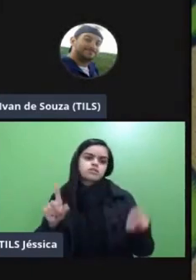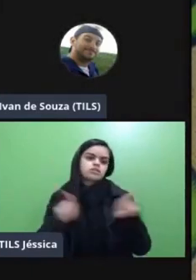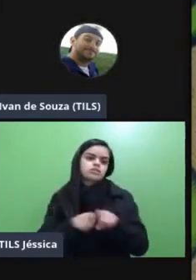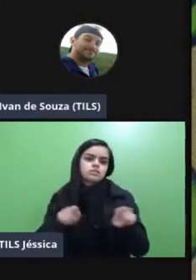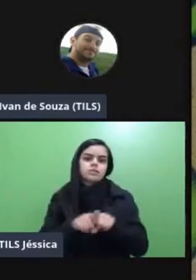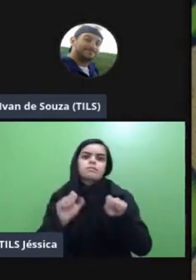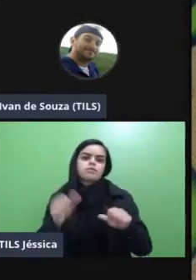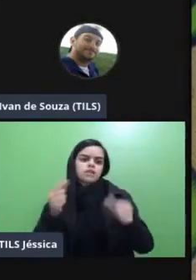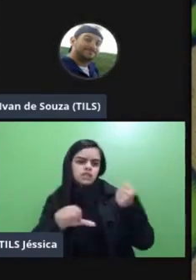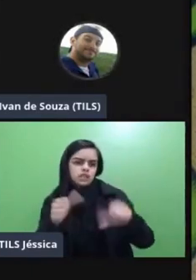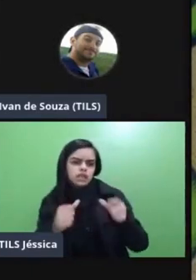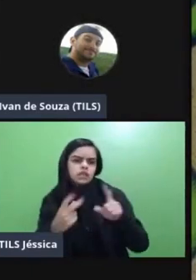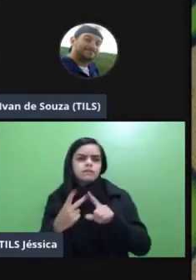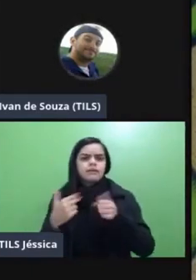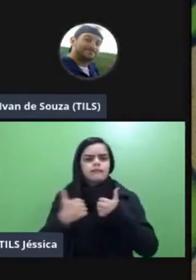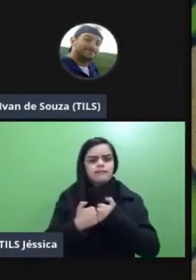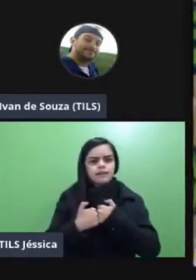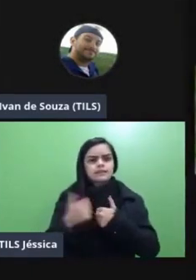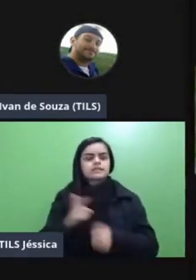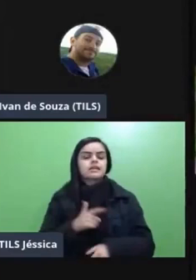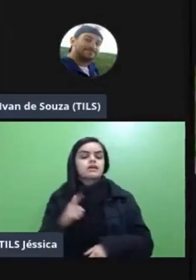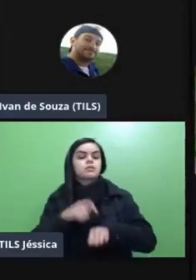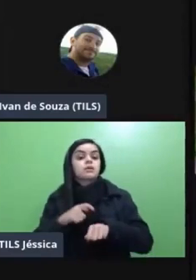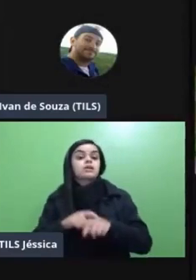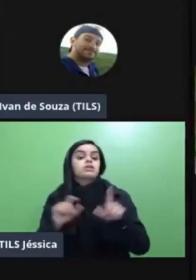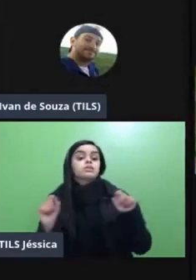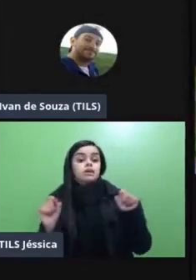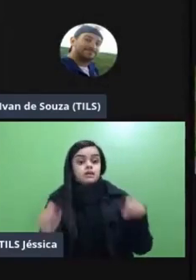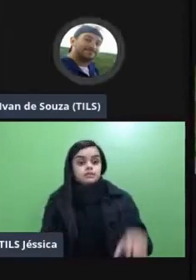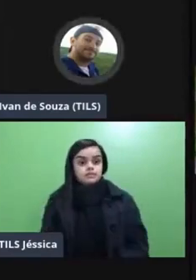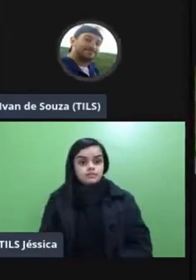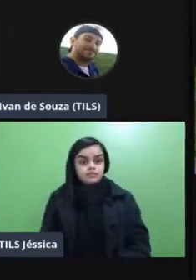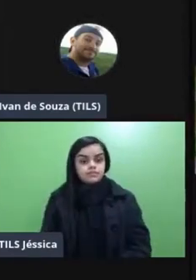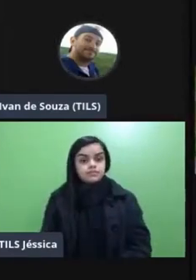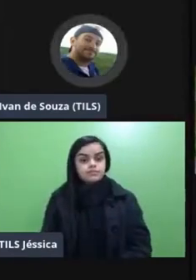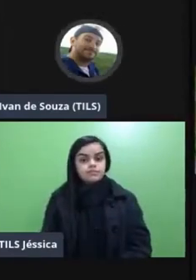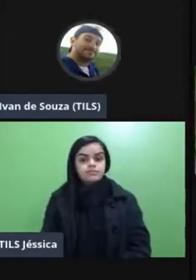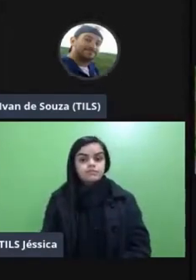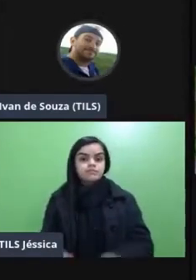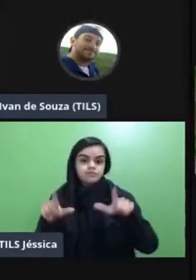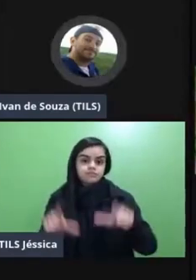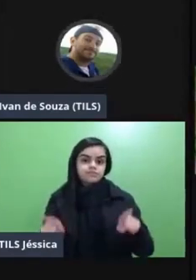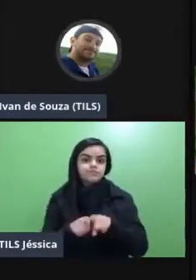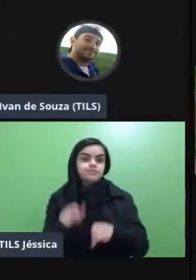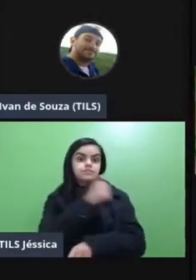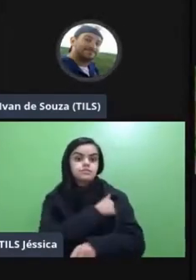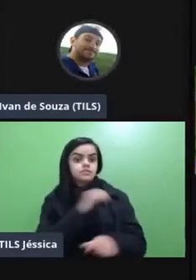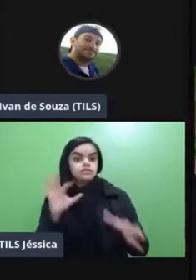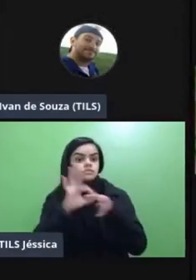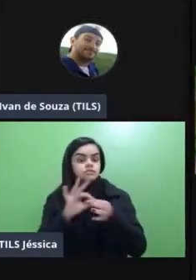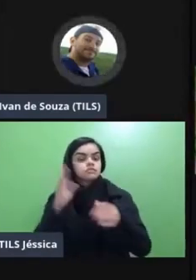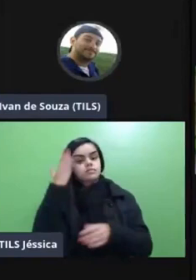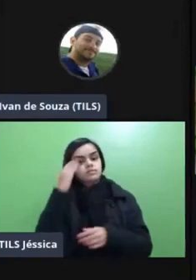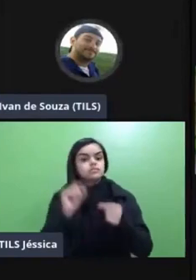química de física desde que eu tenho no segundo momento um um um lugar né que os alunos estejam conectados e fazendo atividades